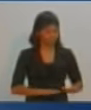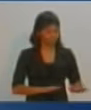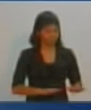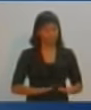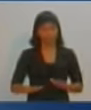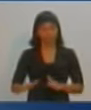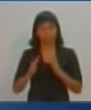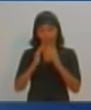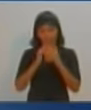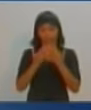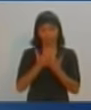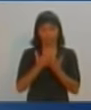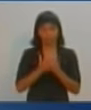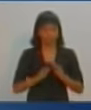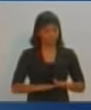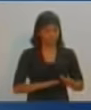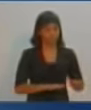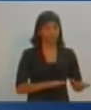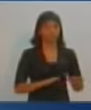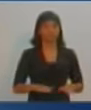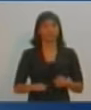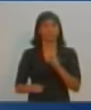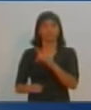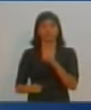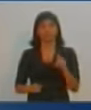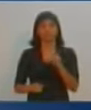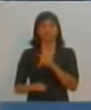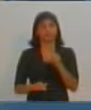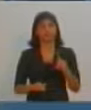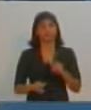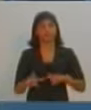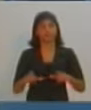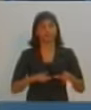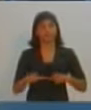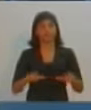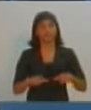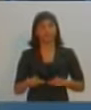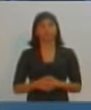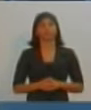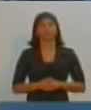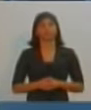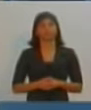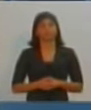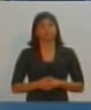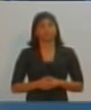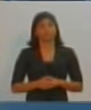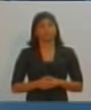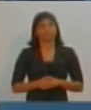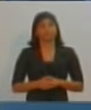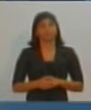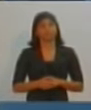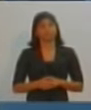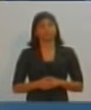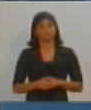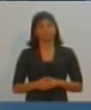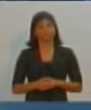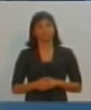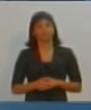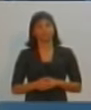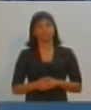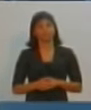atividade funcional dos funcionários e dos professores que trabalham. Muito obrigada. E agora, Caio Esteves volta.